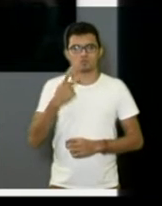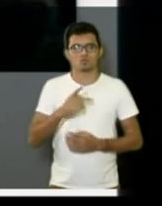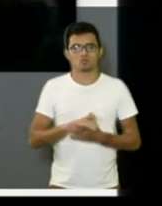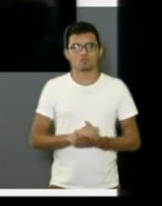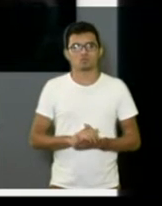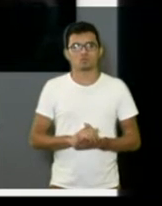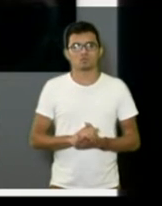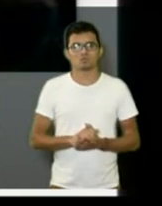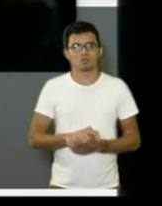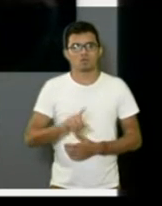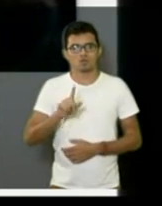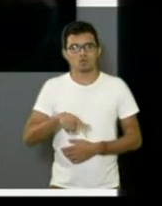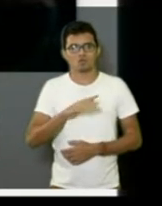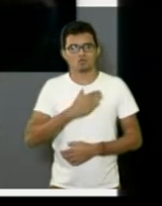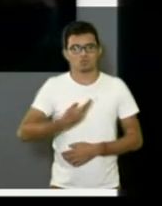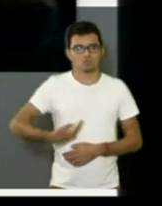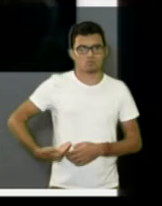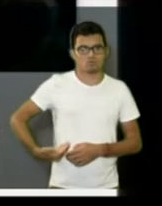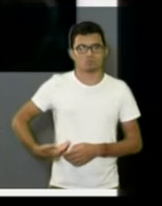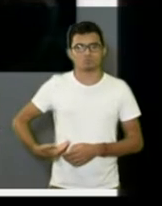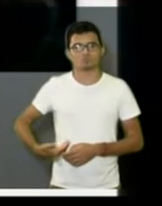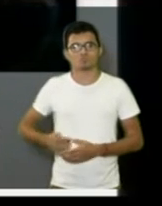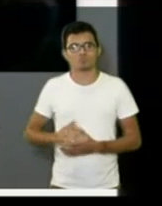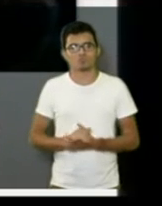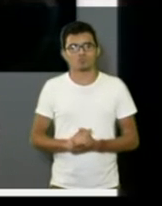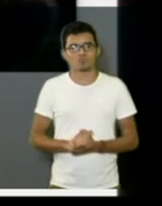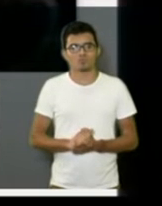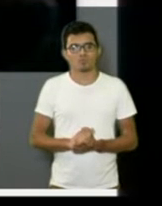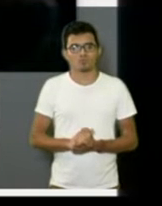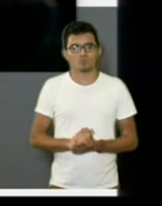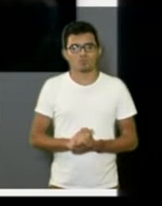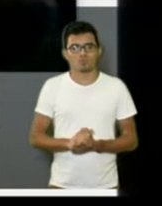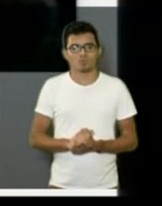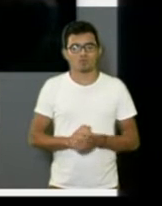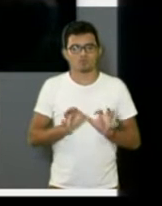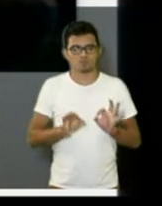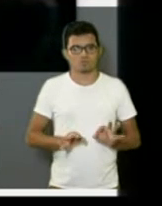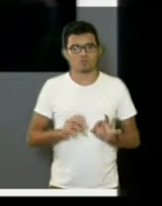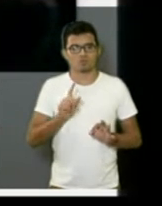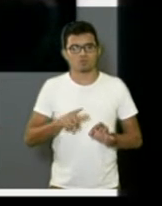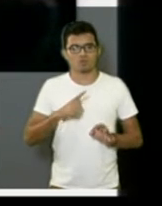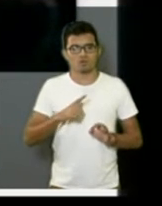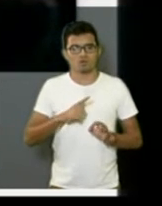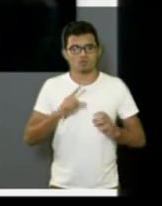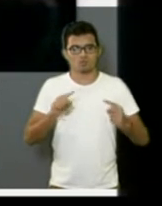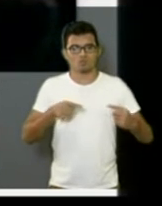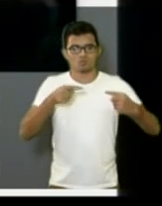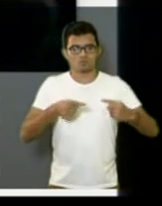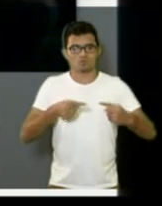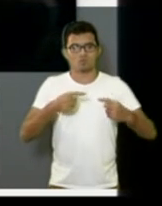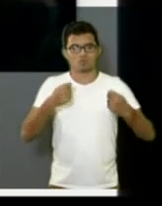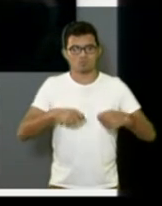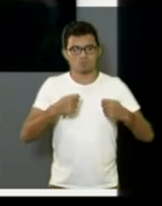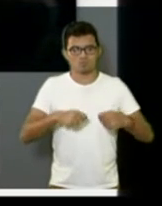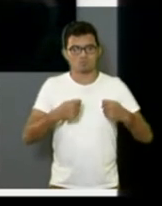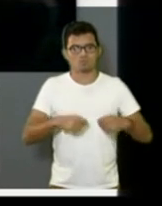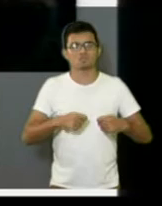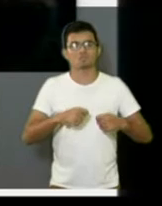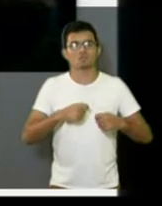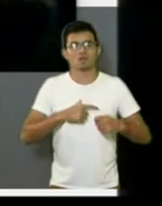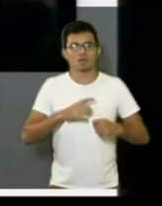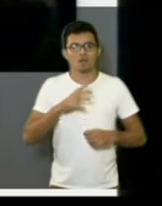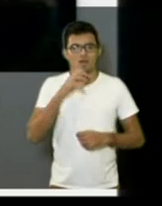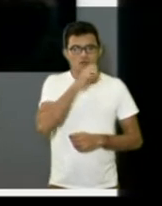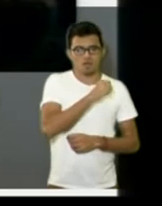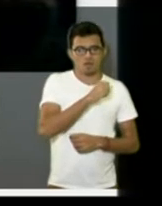foi uma ação do governo e, com certeza, é um conflito social que precisa ser resolvido com o gênero e a